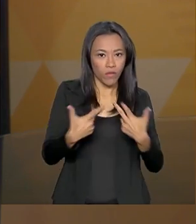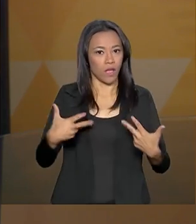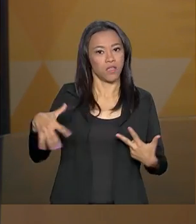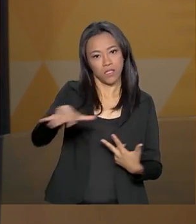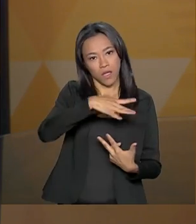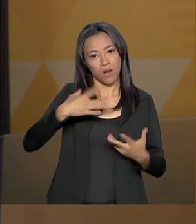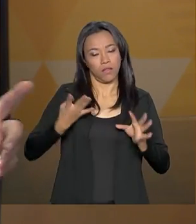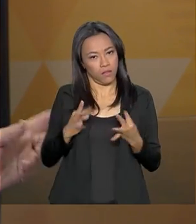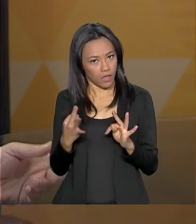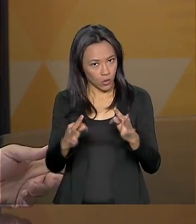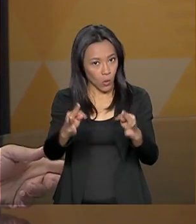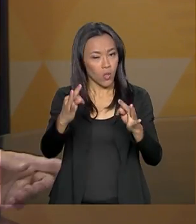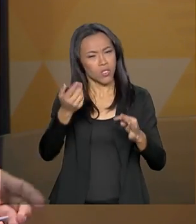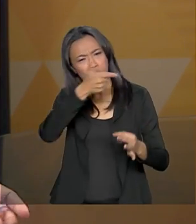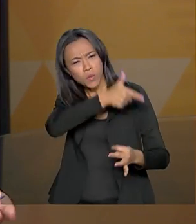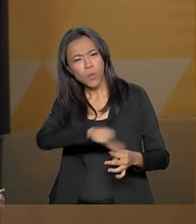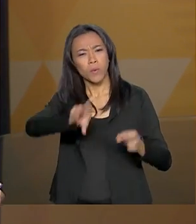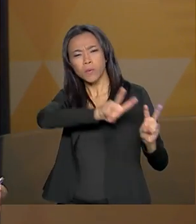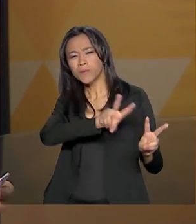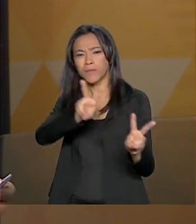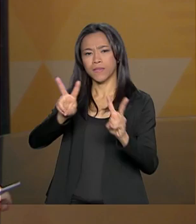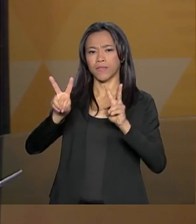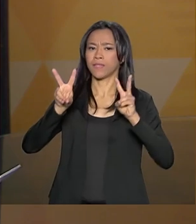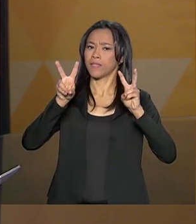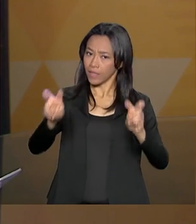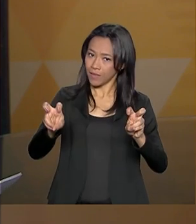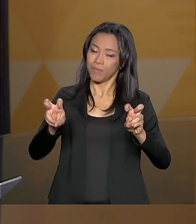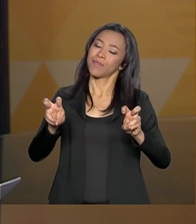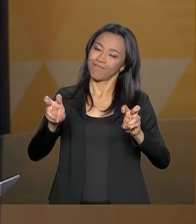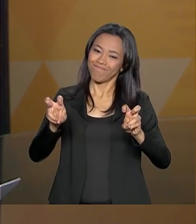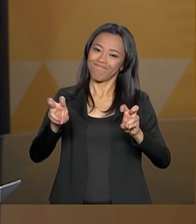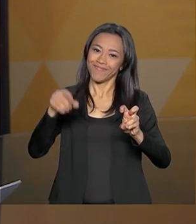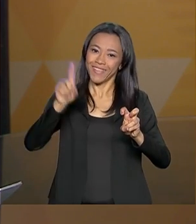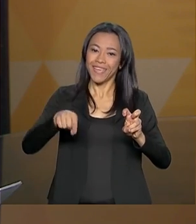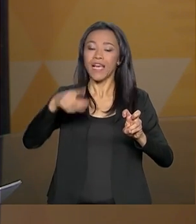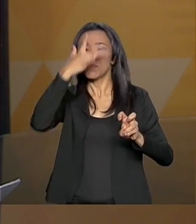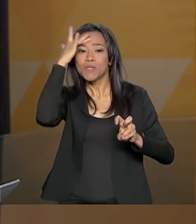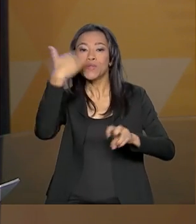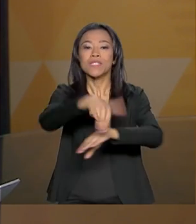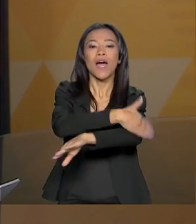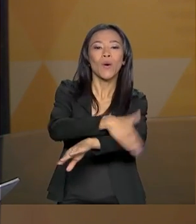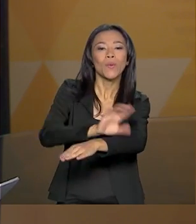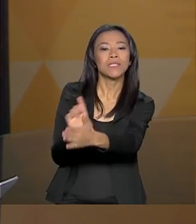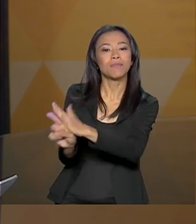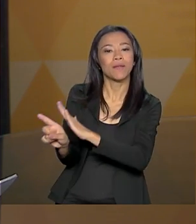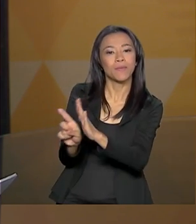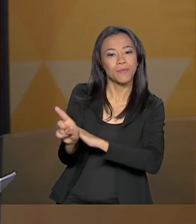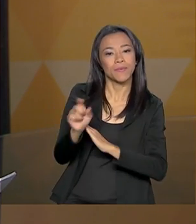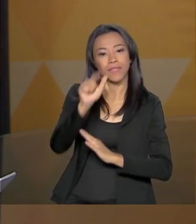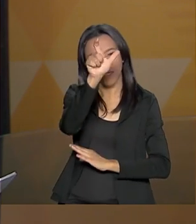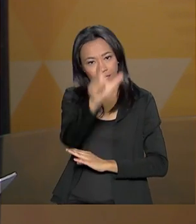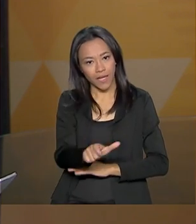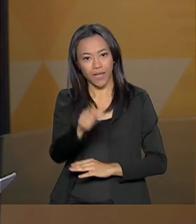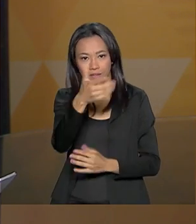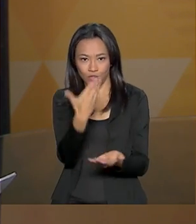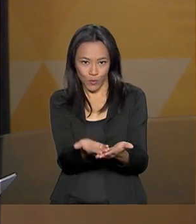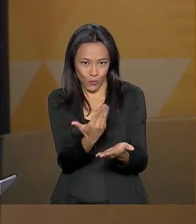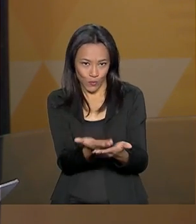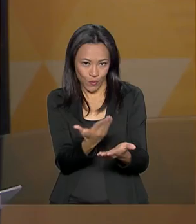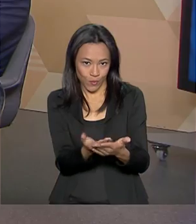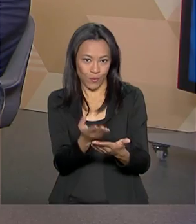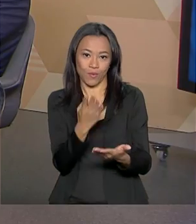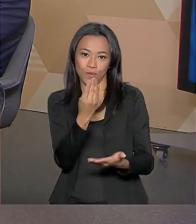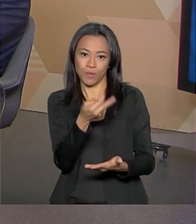agora vamos trazer uma outra questão das pessoas, da população nas ruas. A pergunta é do estudante Bruno Nunes de